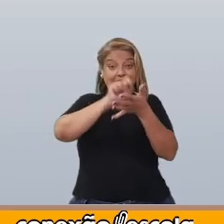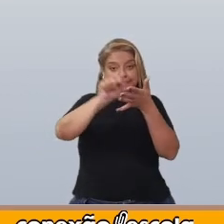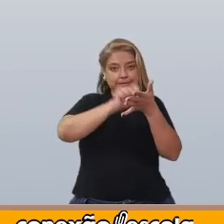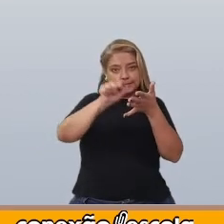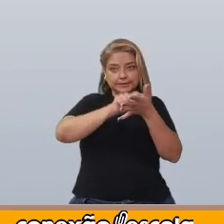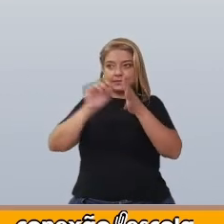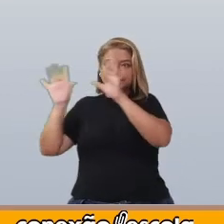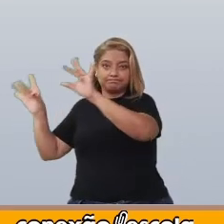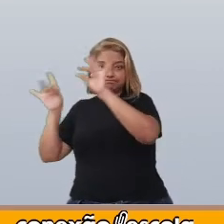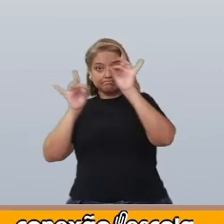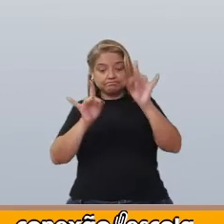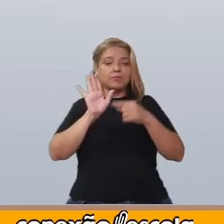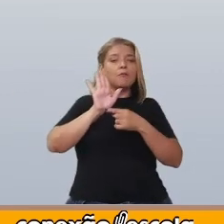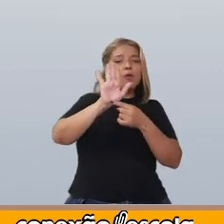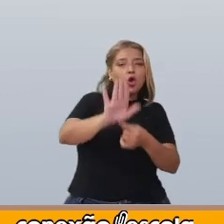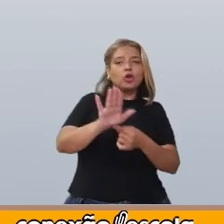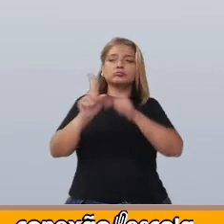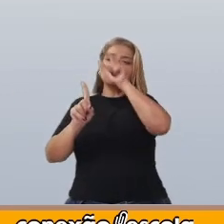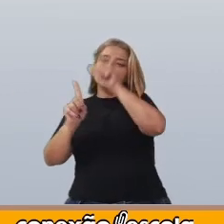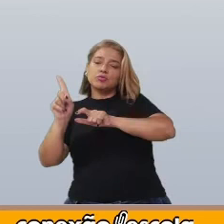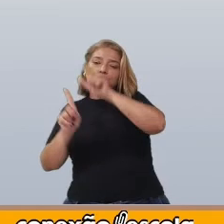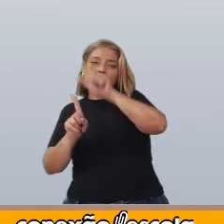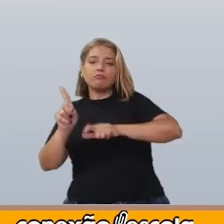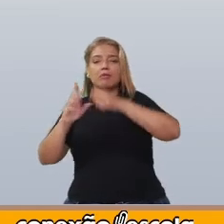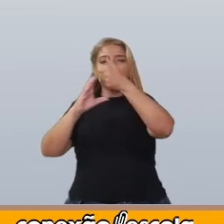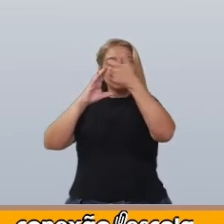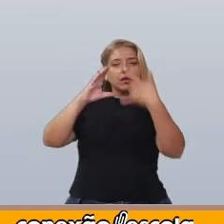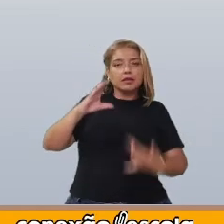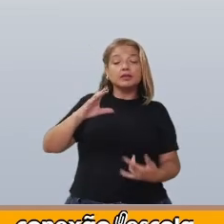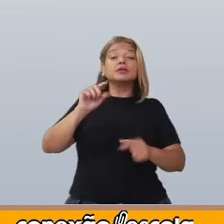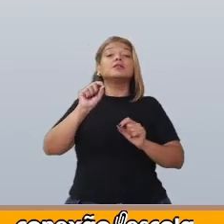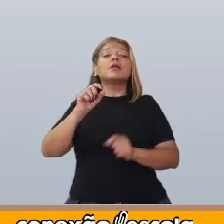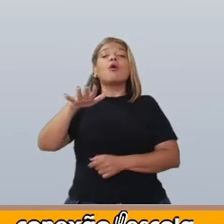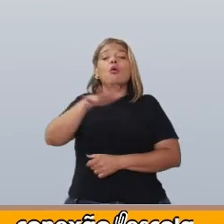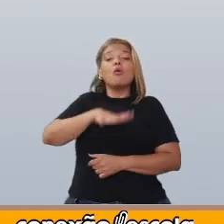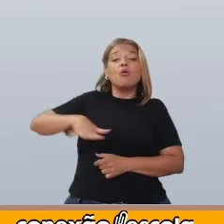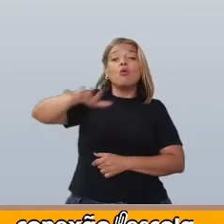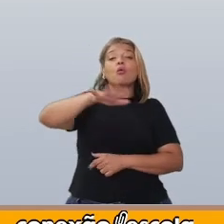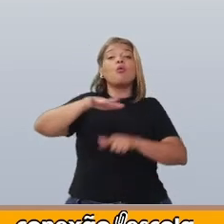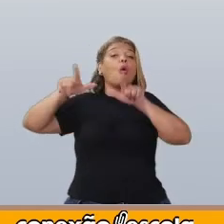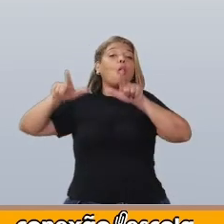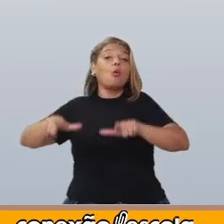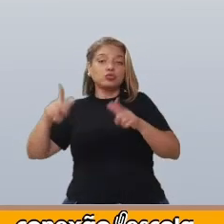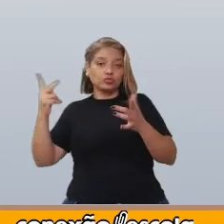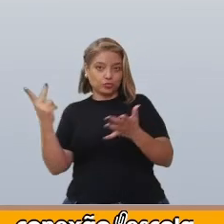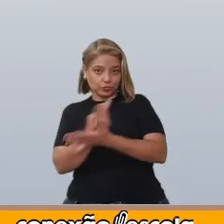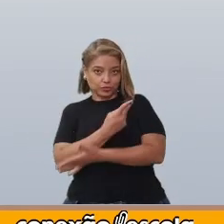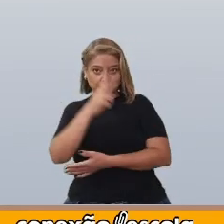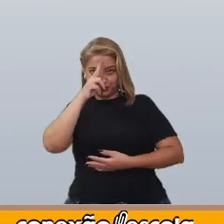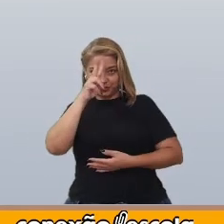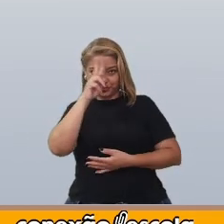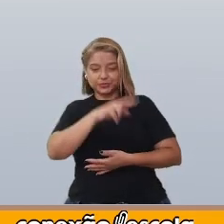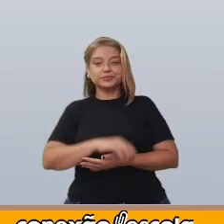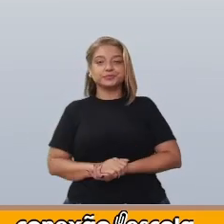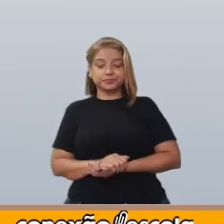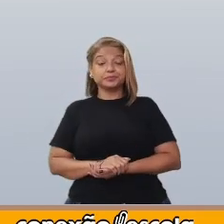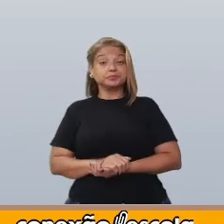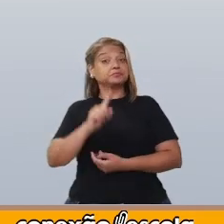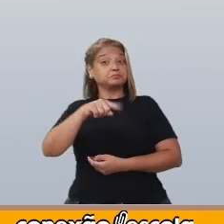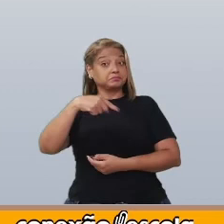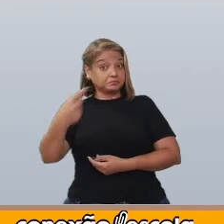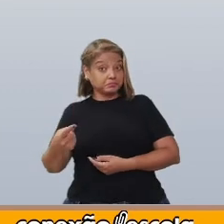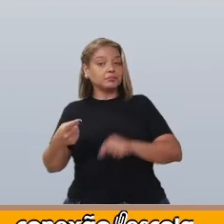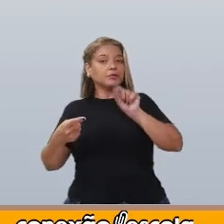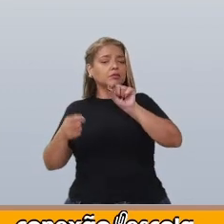personagens, suas características e o lugar onde passa a história. Em seguida,